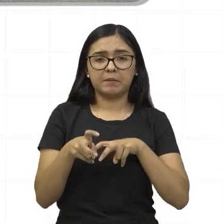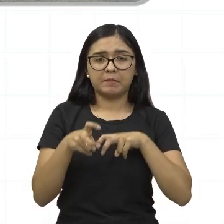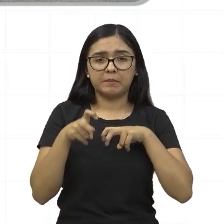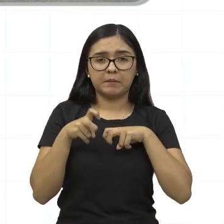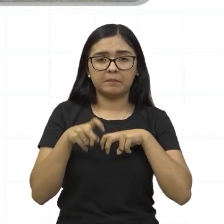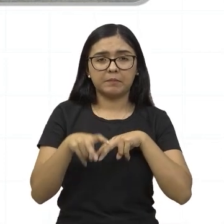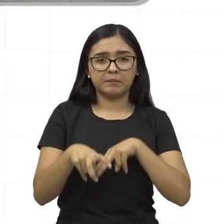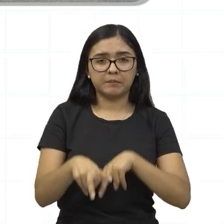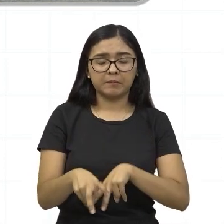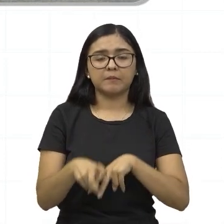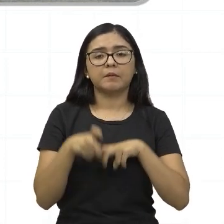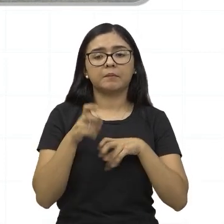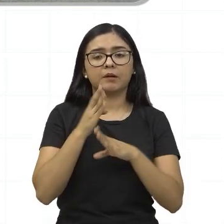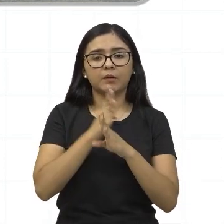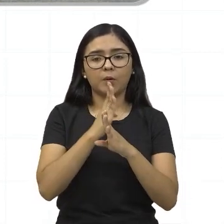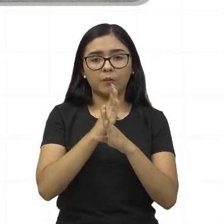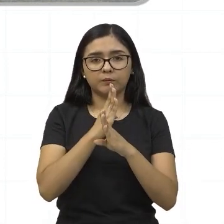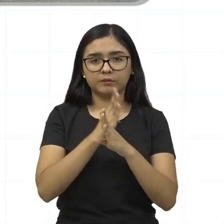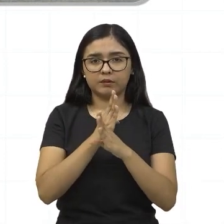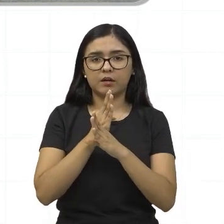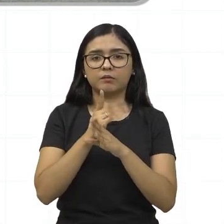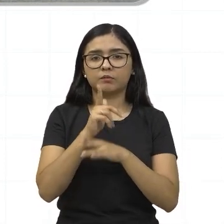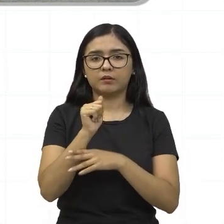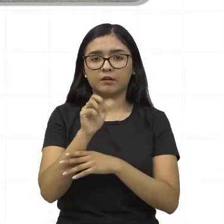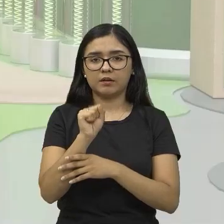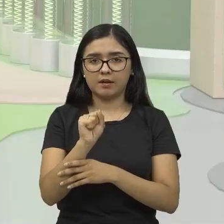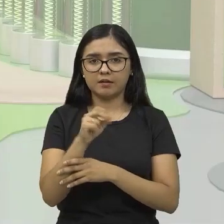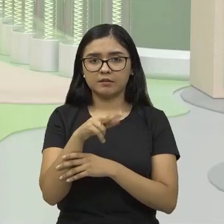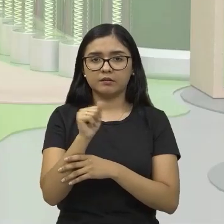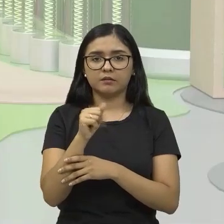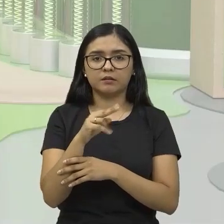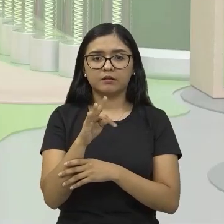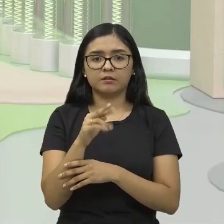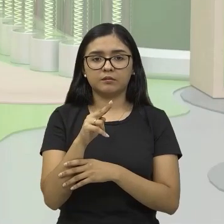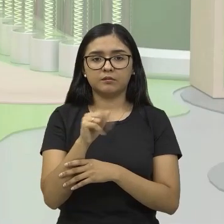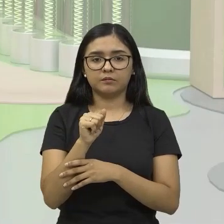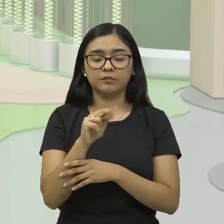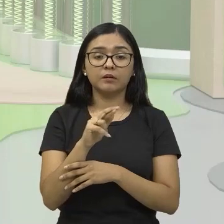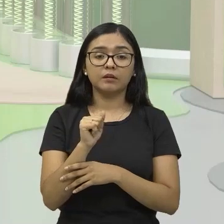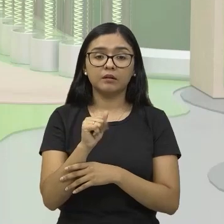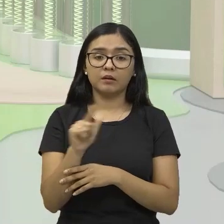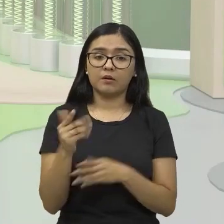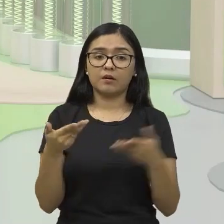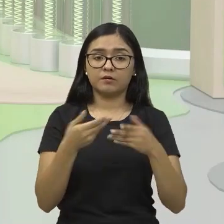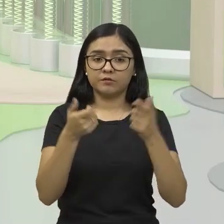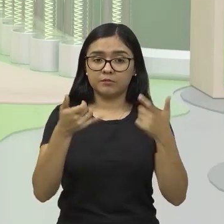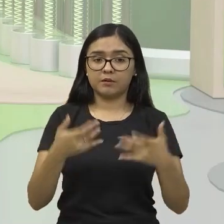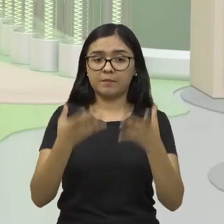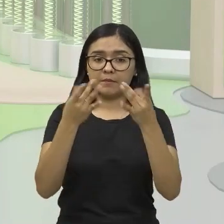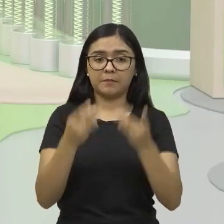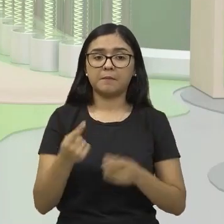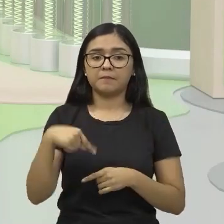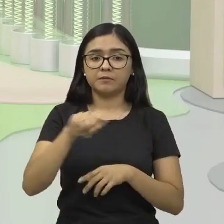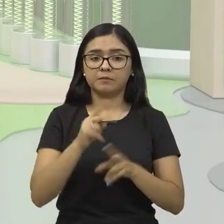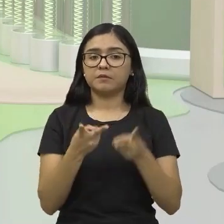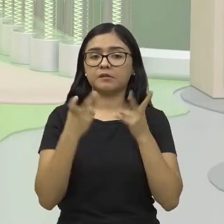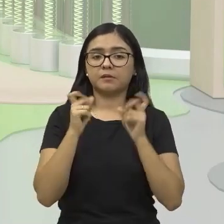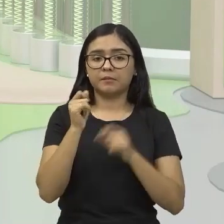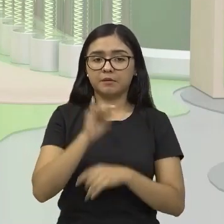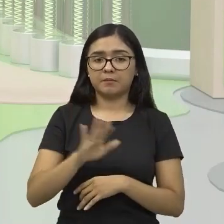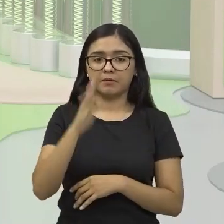né, para encontrar essas reservas de gás natural, que é isso que a gente vai comentar agora, né. Então, você observa, olha só,